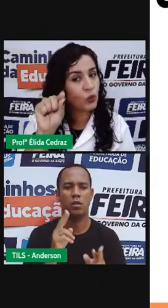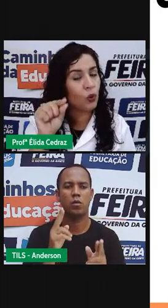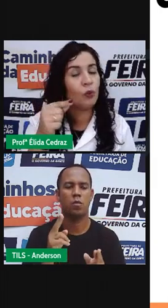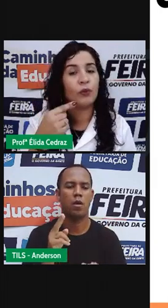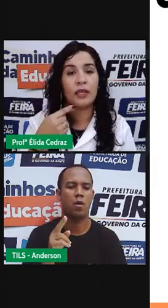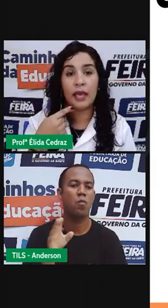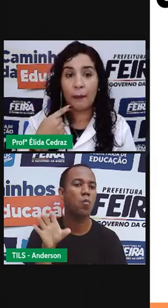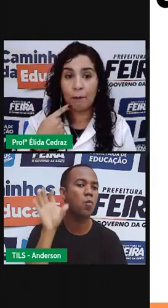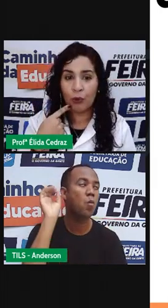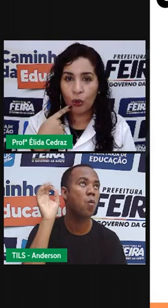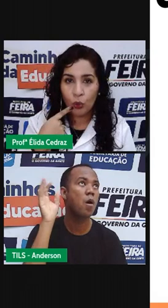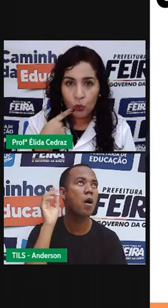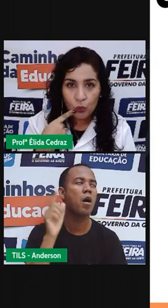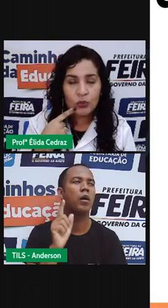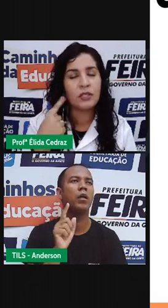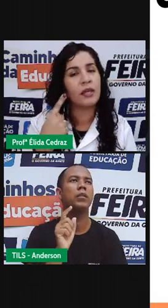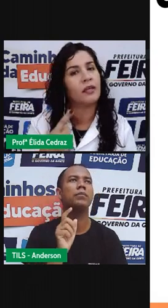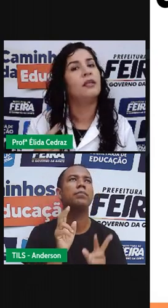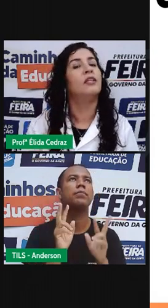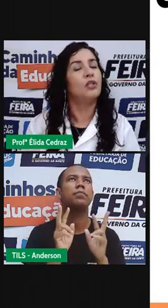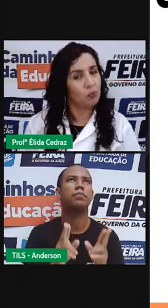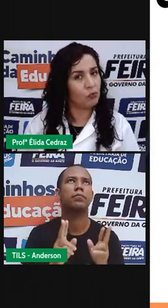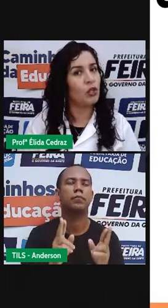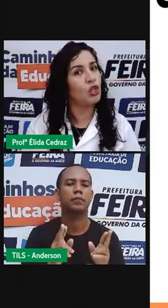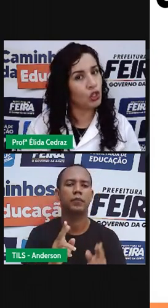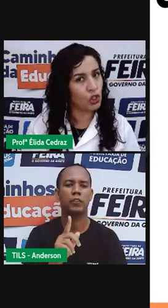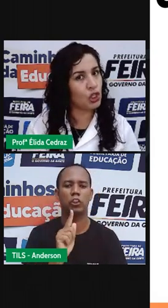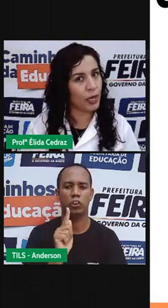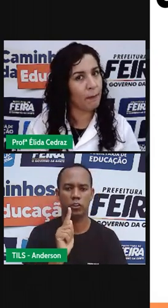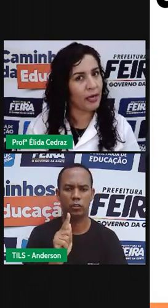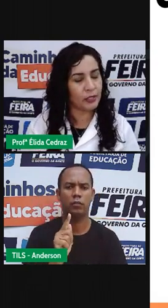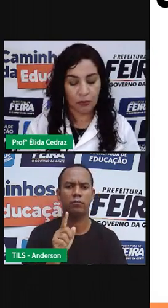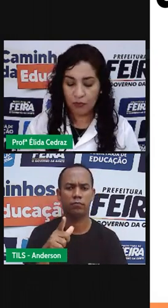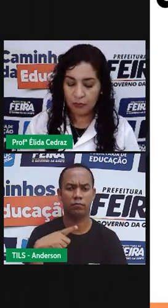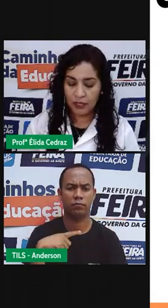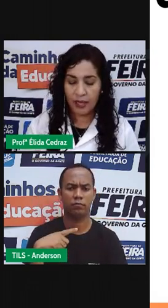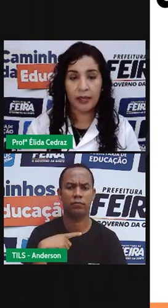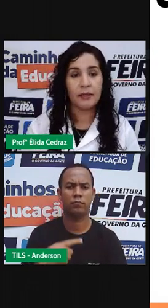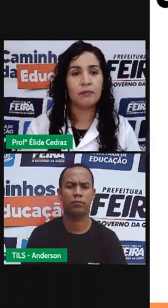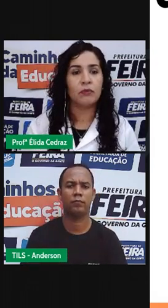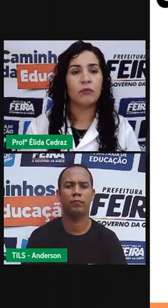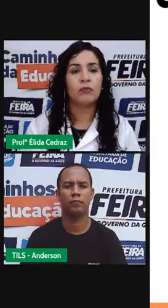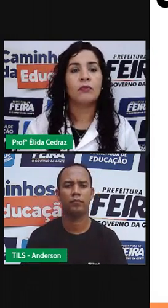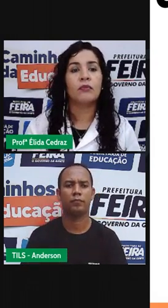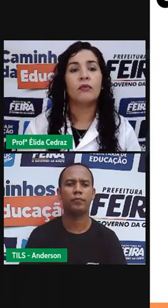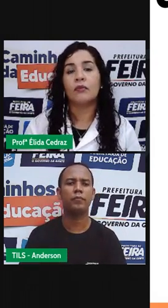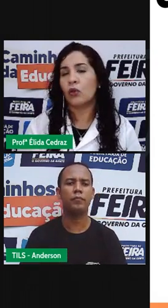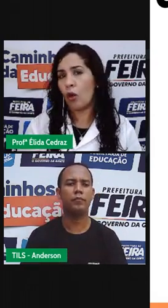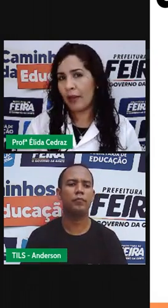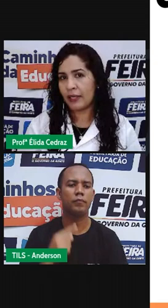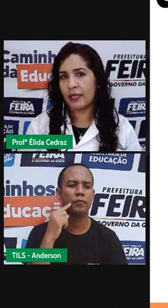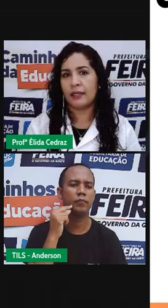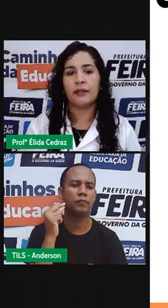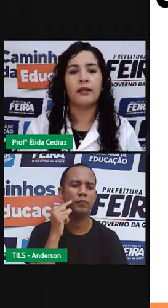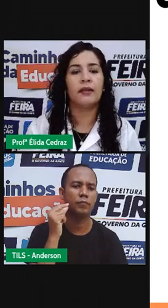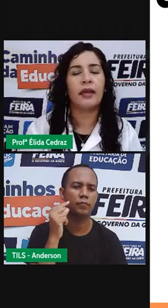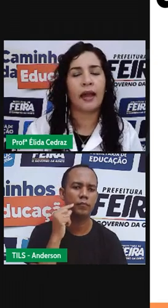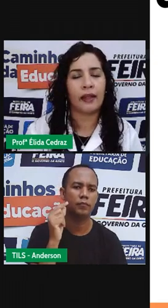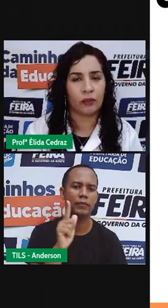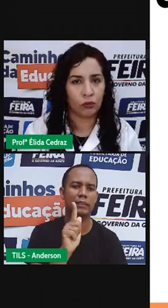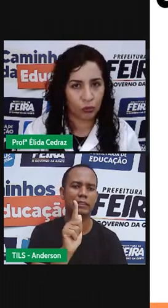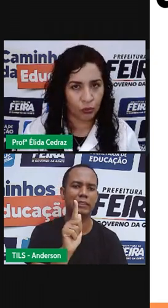o som e a pronúncia de G mesmo. Vamos lá? Como aqui?